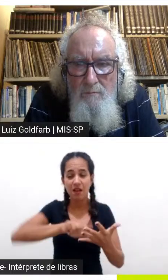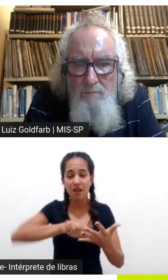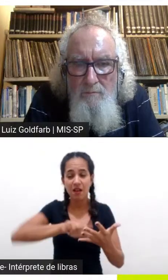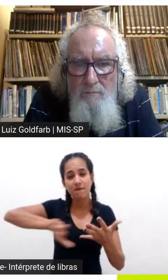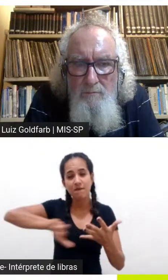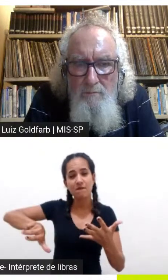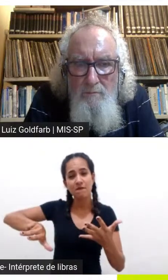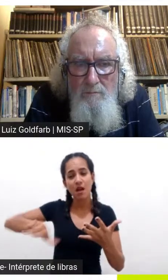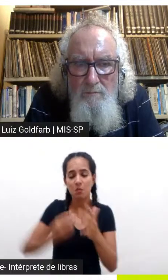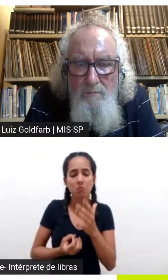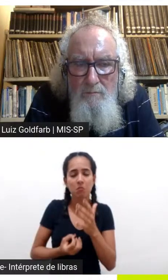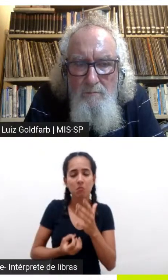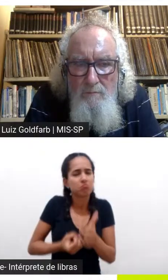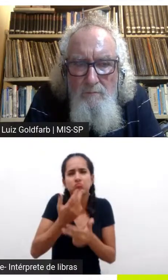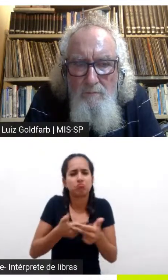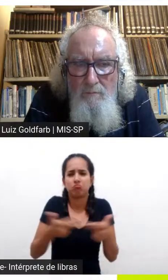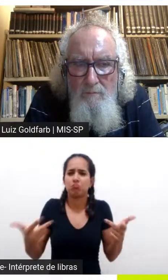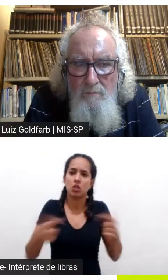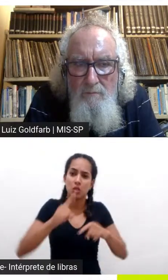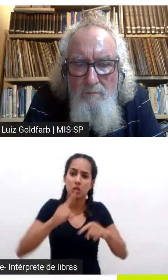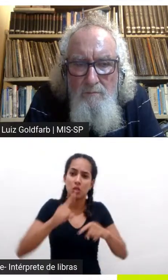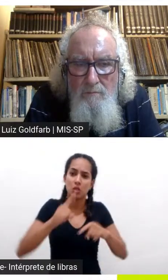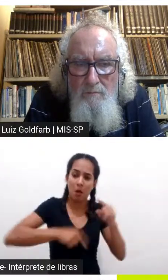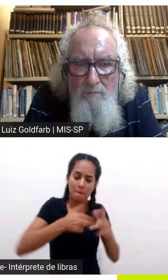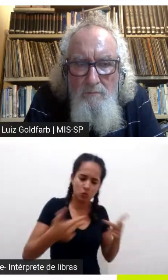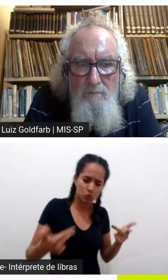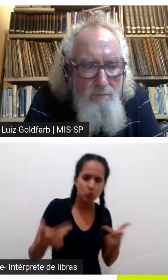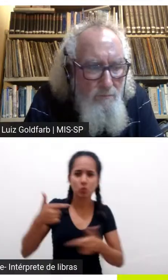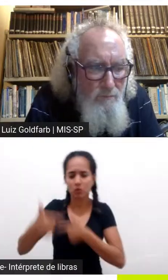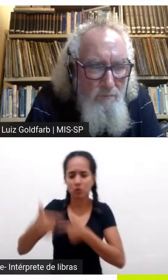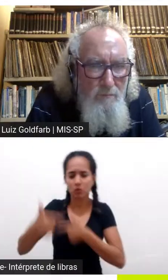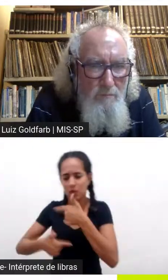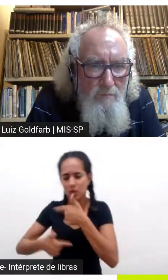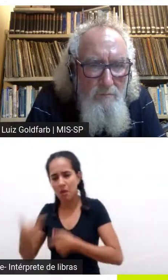qualquer coisa seja um produto seja um negócio seja um serviço